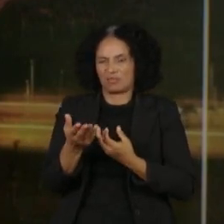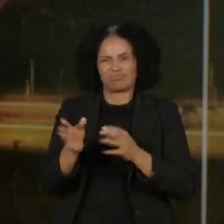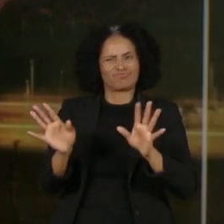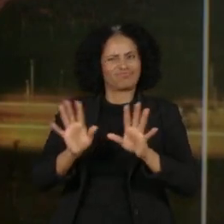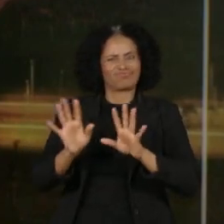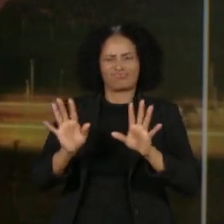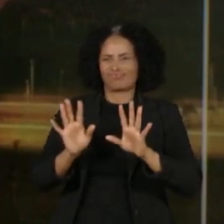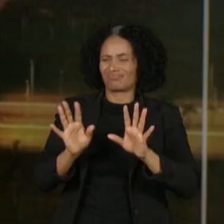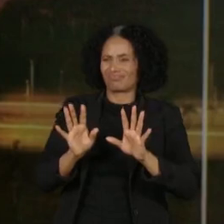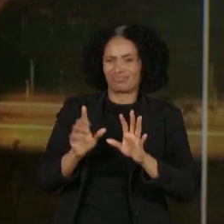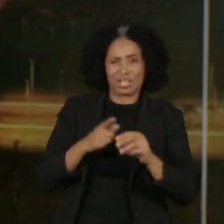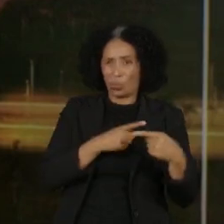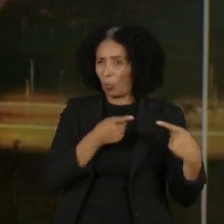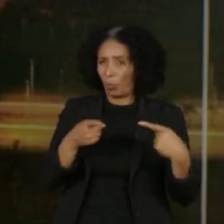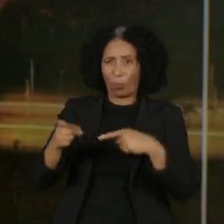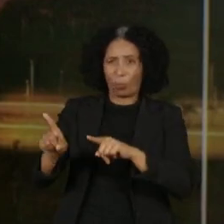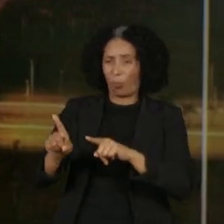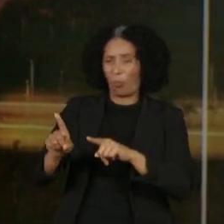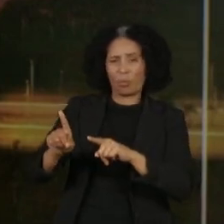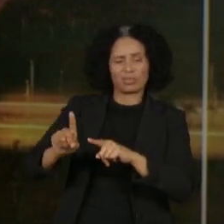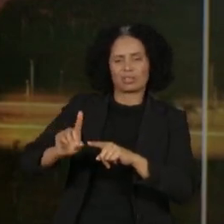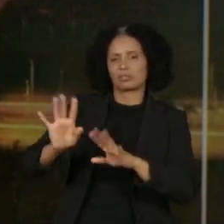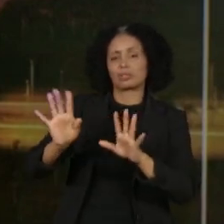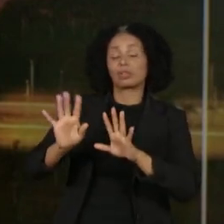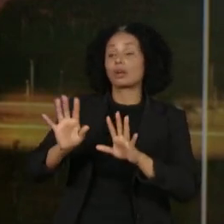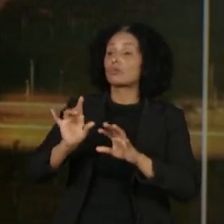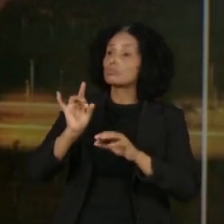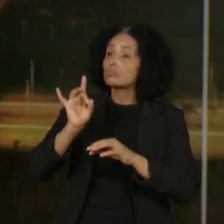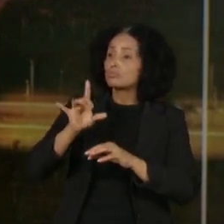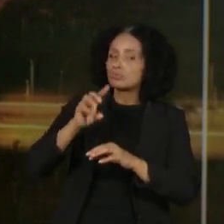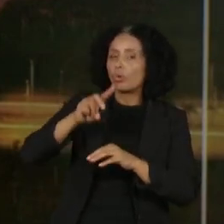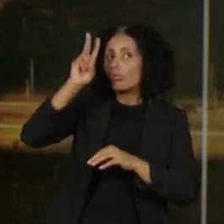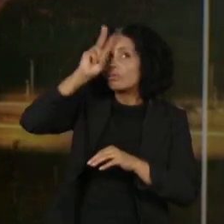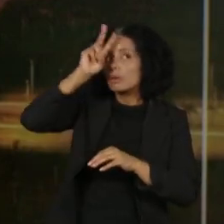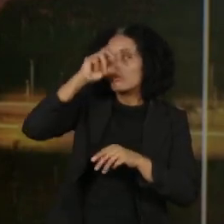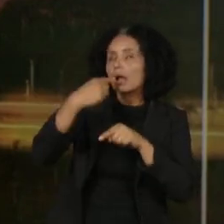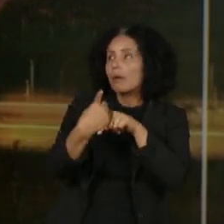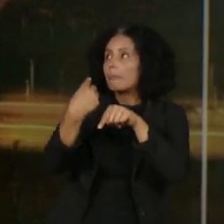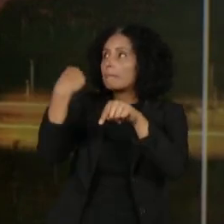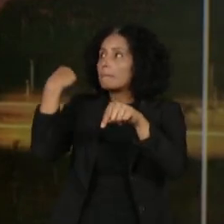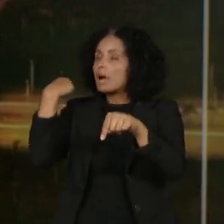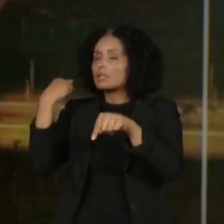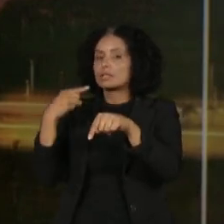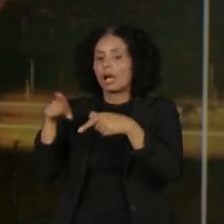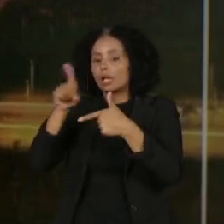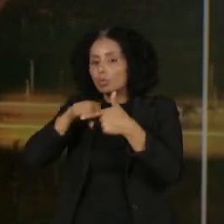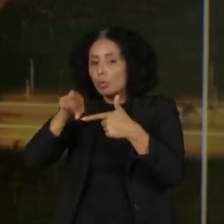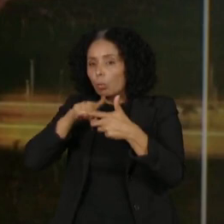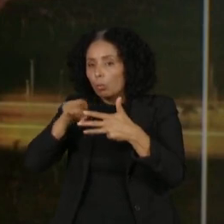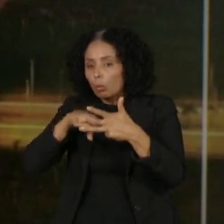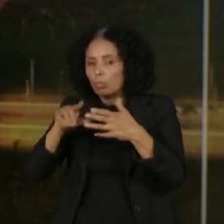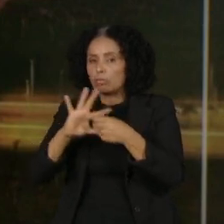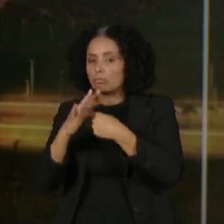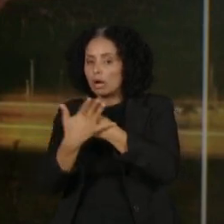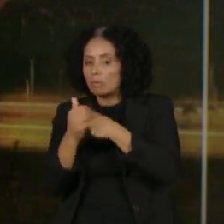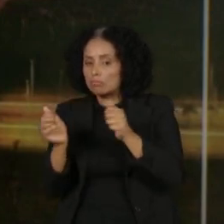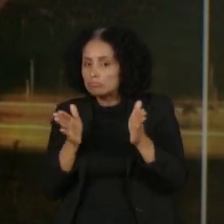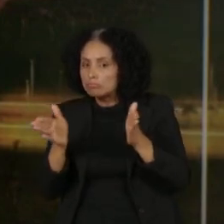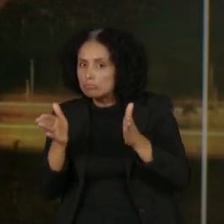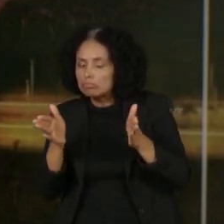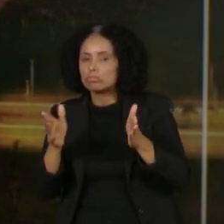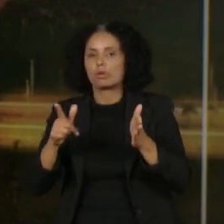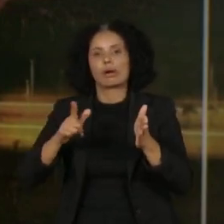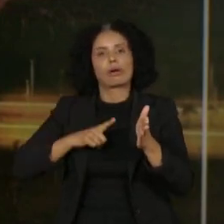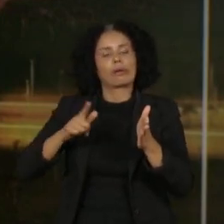revanchismo, mas a memória tem um papel pedagógico para que erros, crimes, não sejam cometidos de novo, como